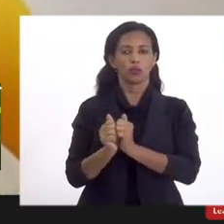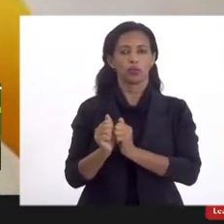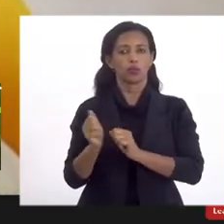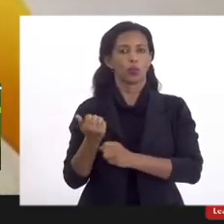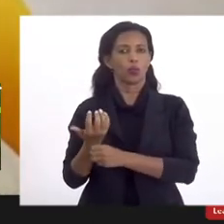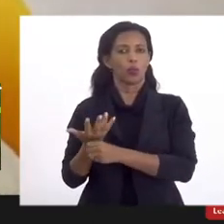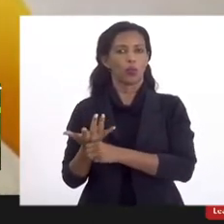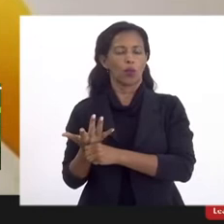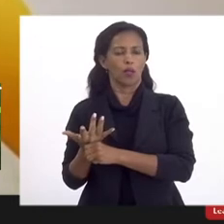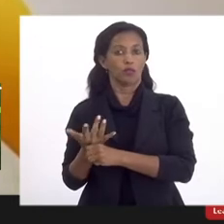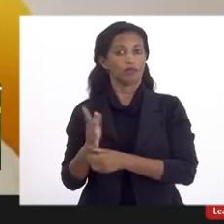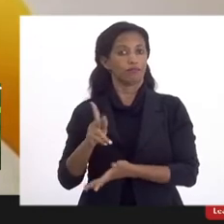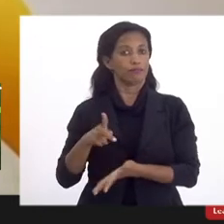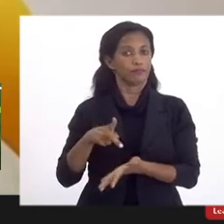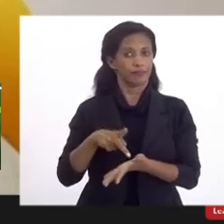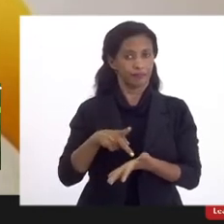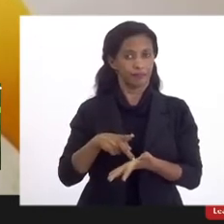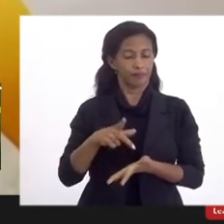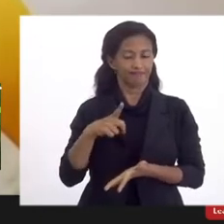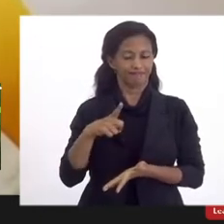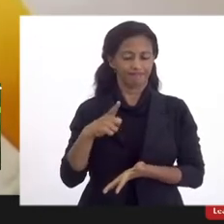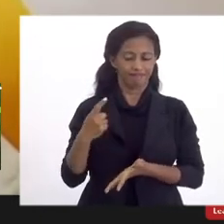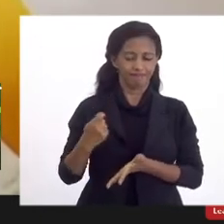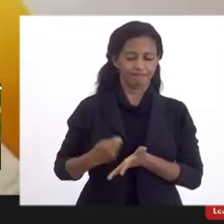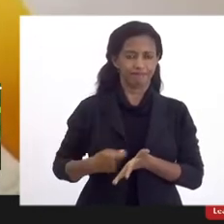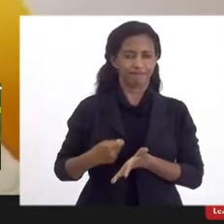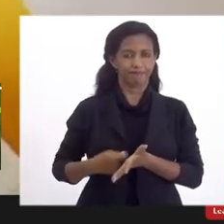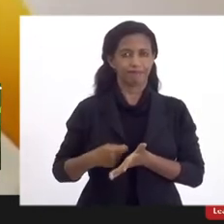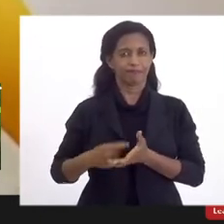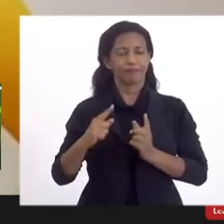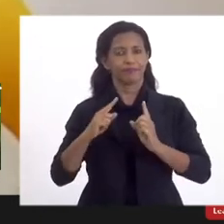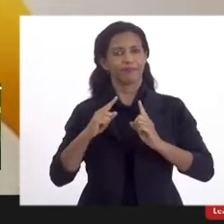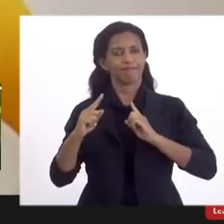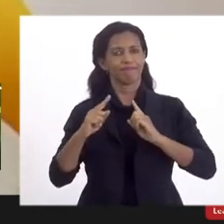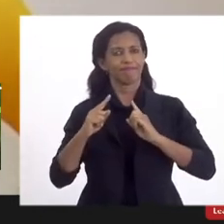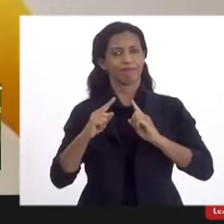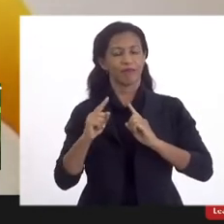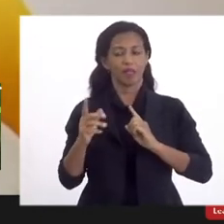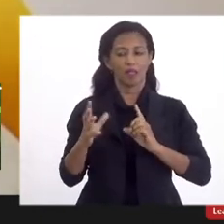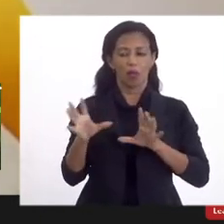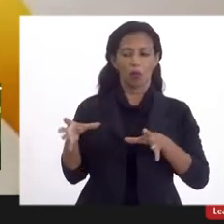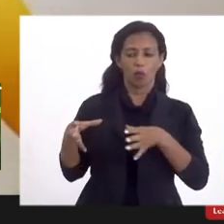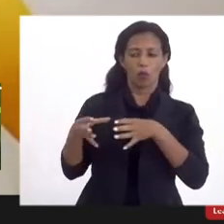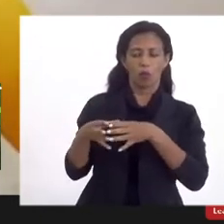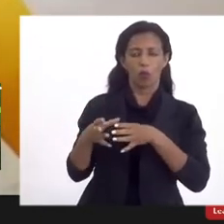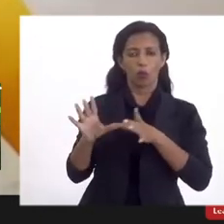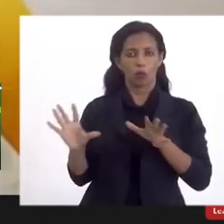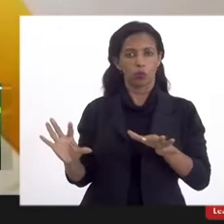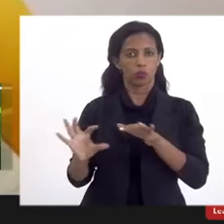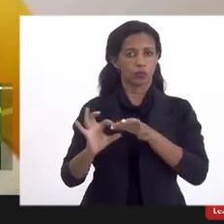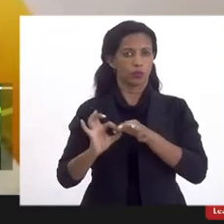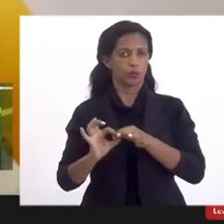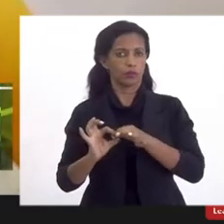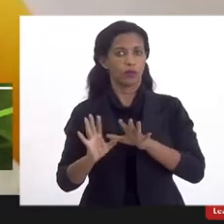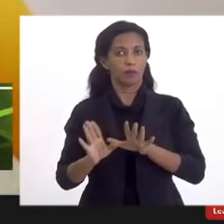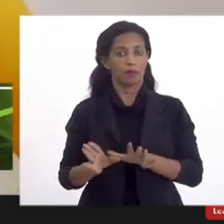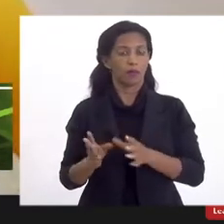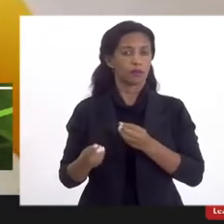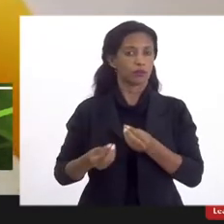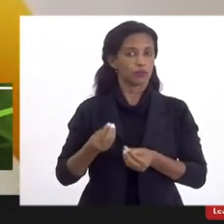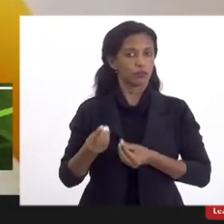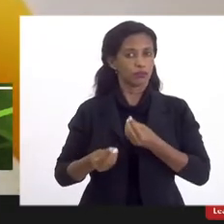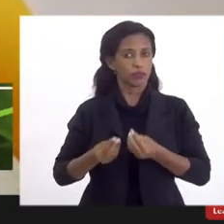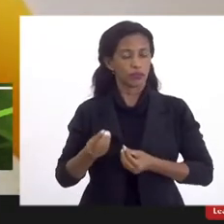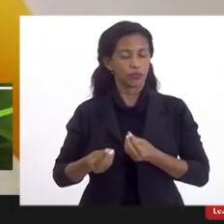verdade, a gente tem enfrentado esse debate não simplesmente como a incorporação da UESO pela UERJ, mas como